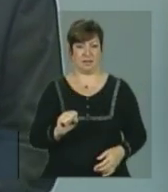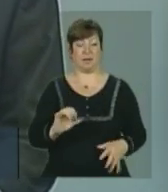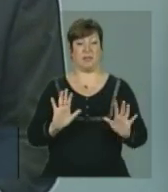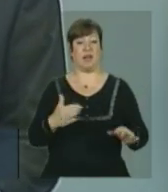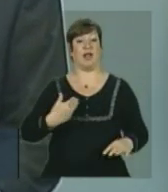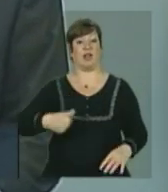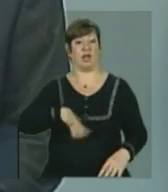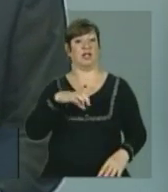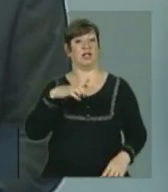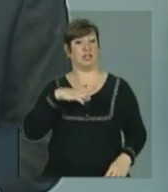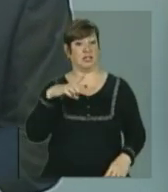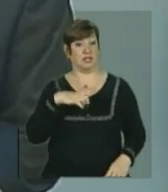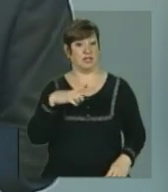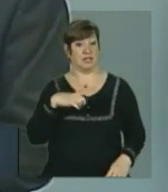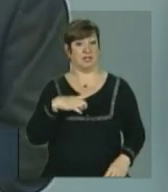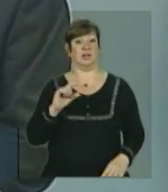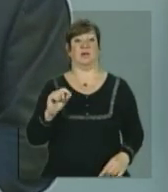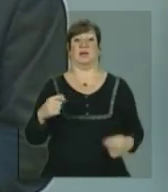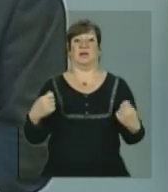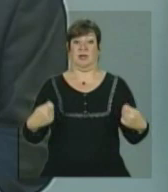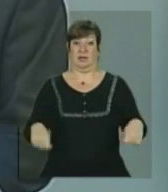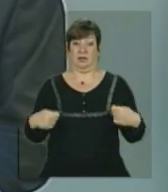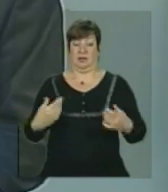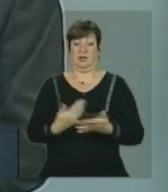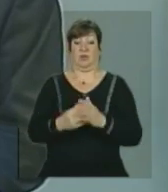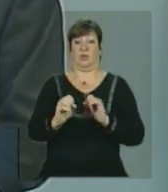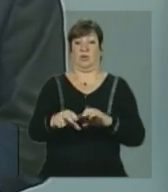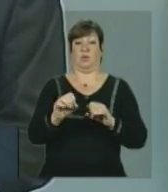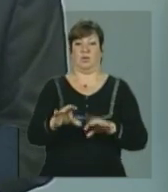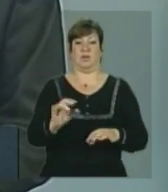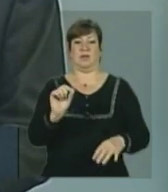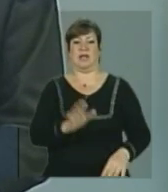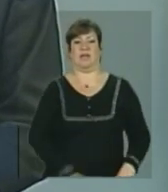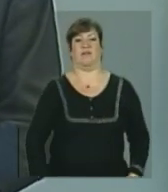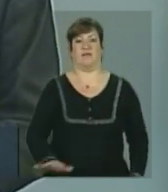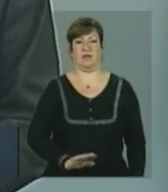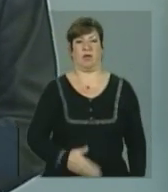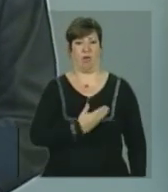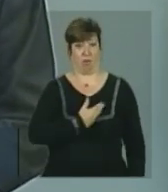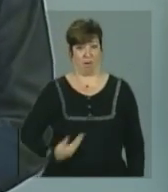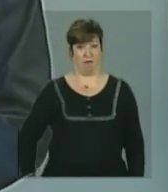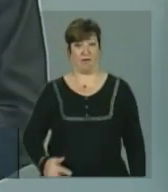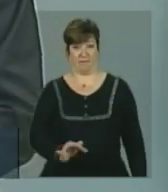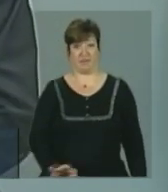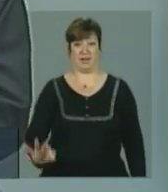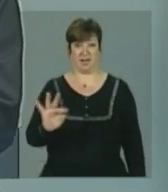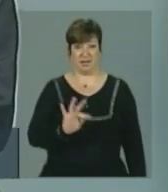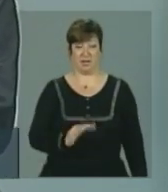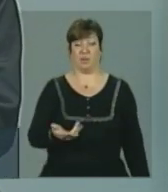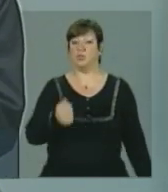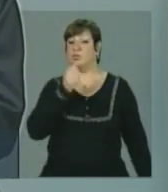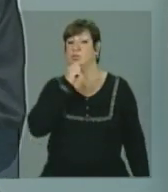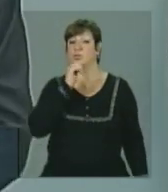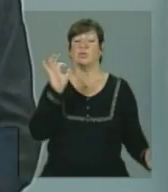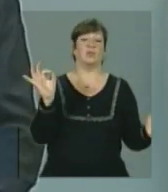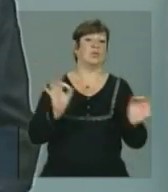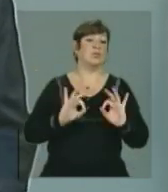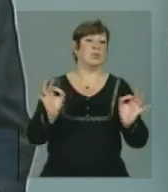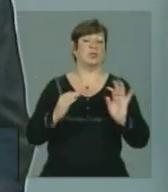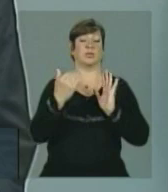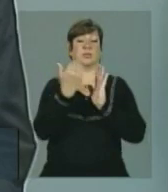educação infantil. O governo federal não tinha nenhum programa de